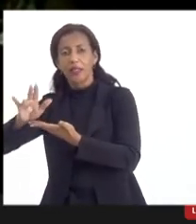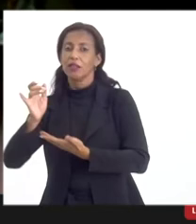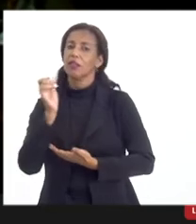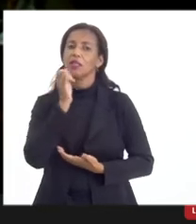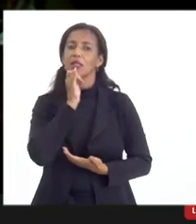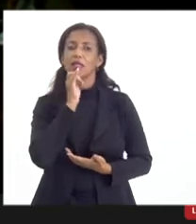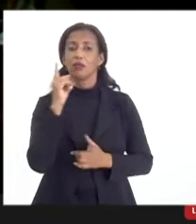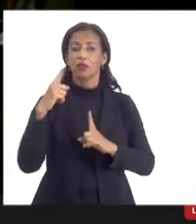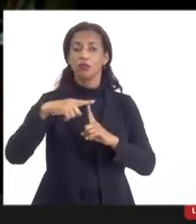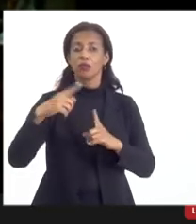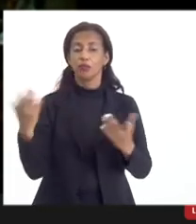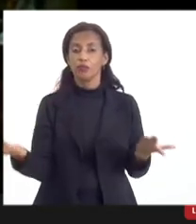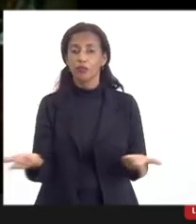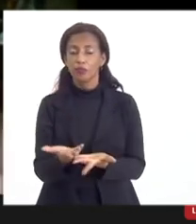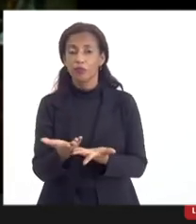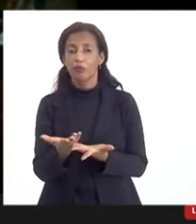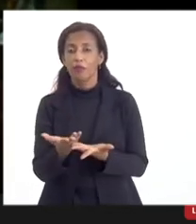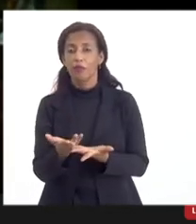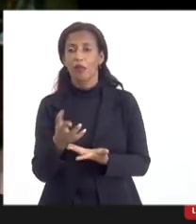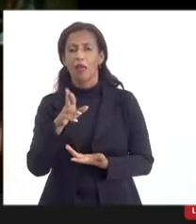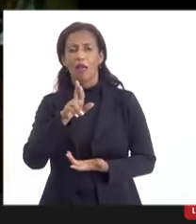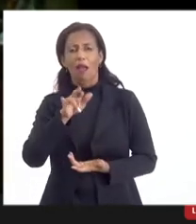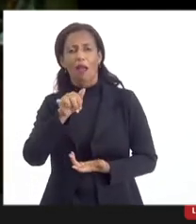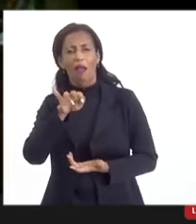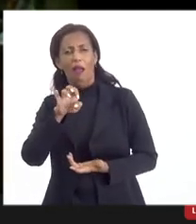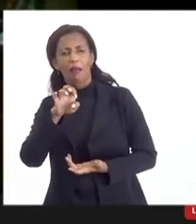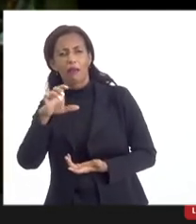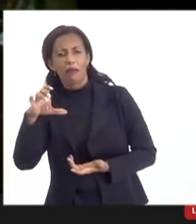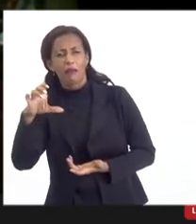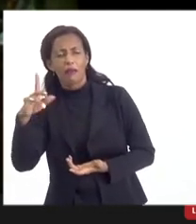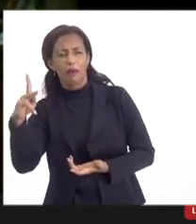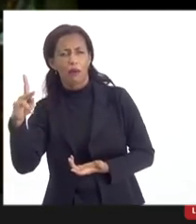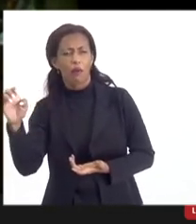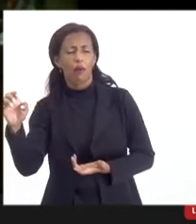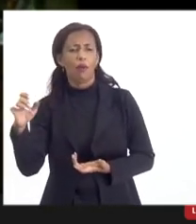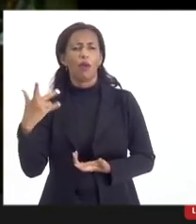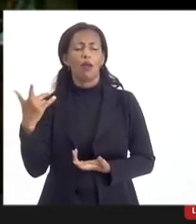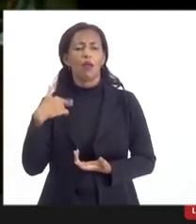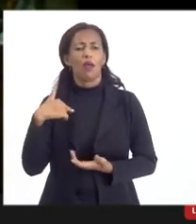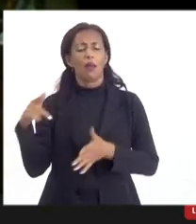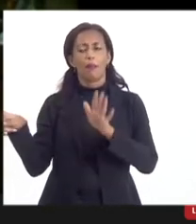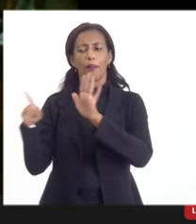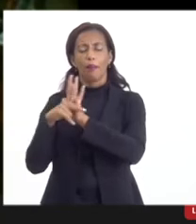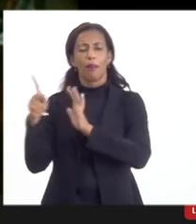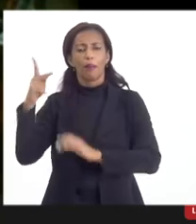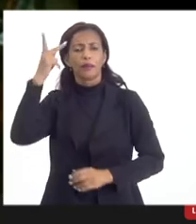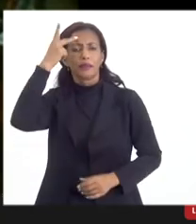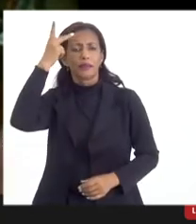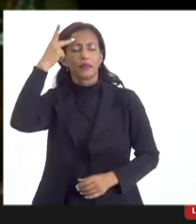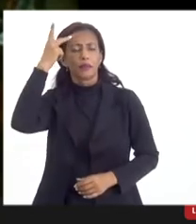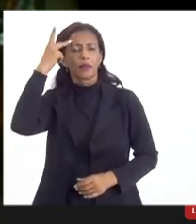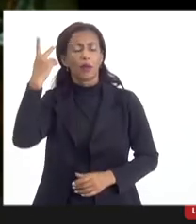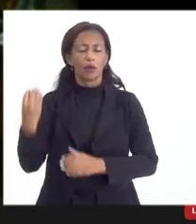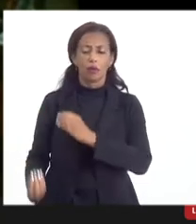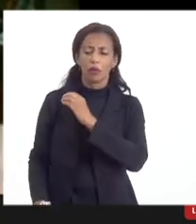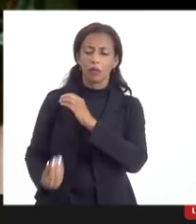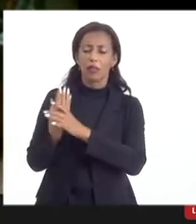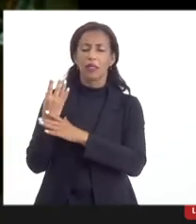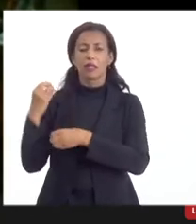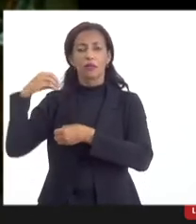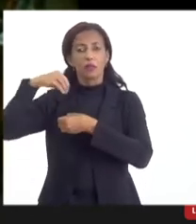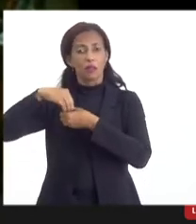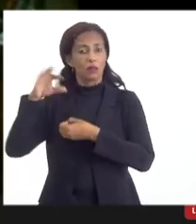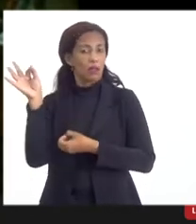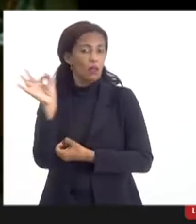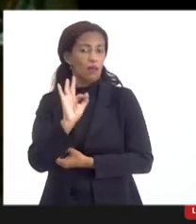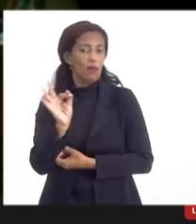exemplo típico agora é a Hytron, que é uma empresa de Campinas, uma empresa de São Paulo, que ela nasceu dentro da universidade